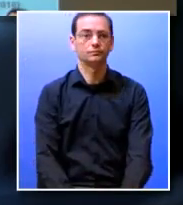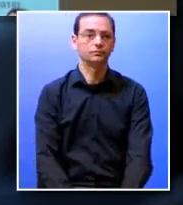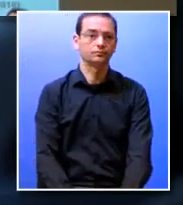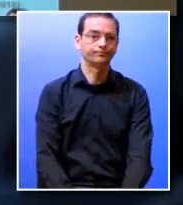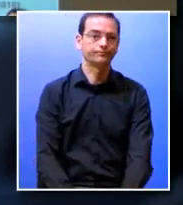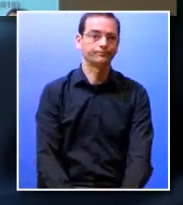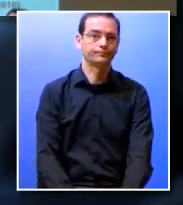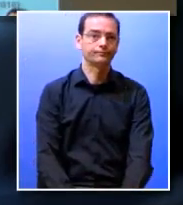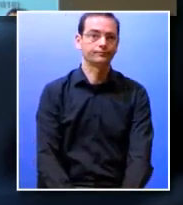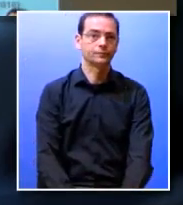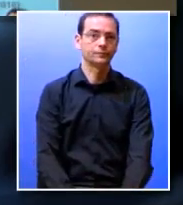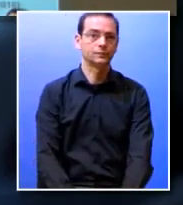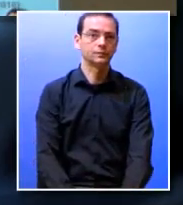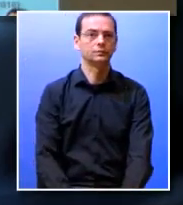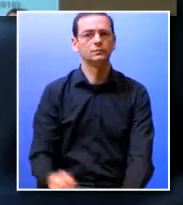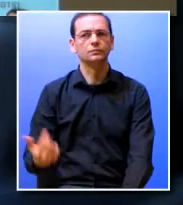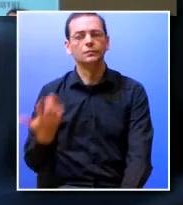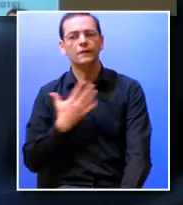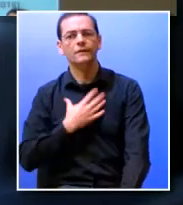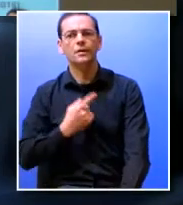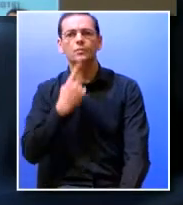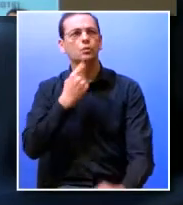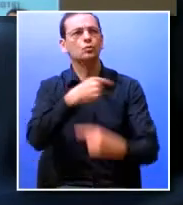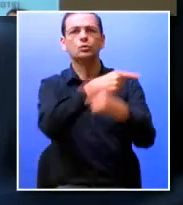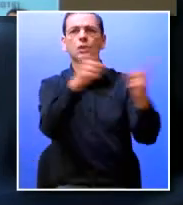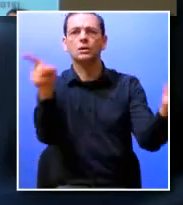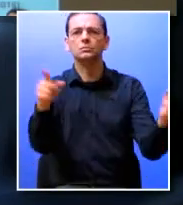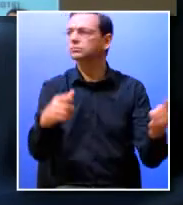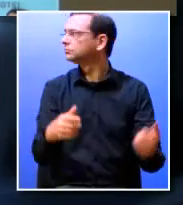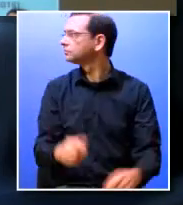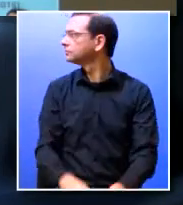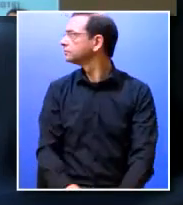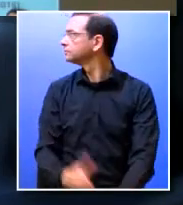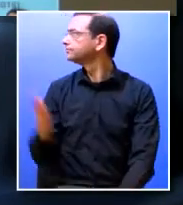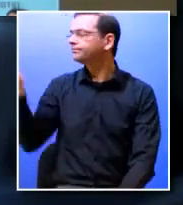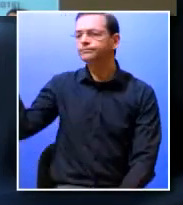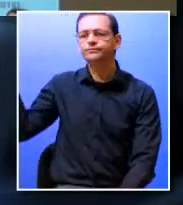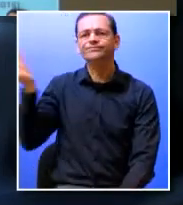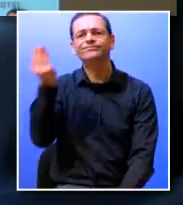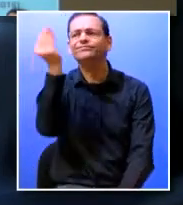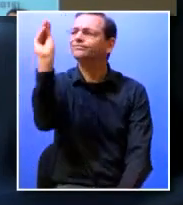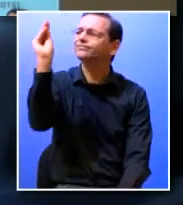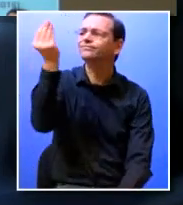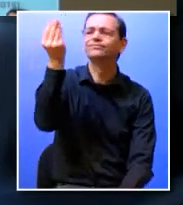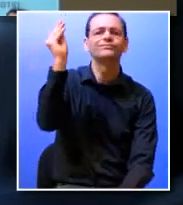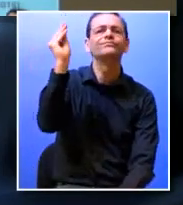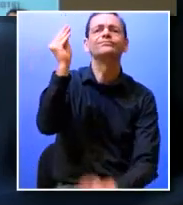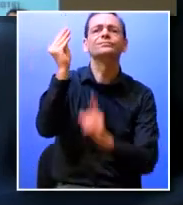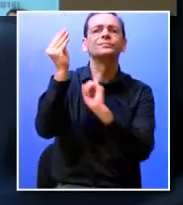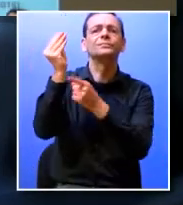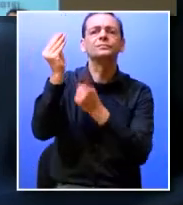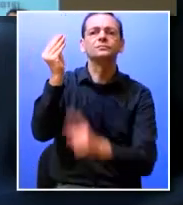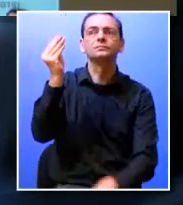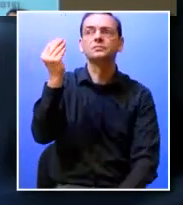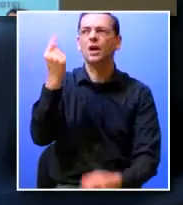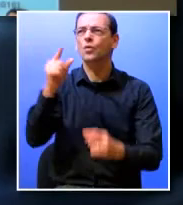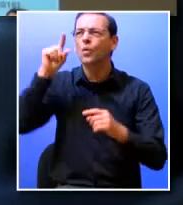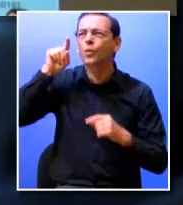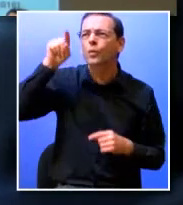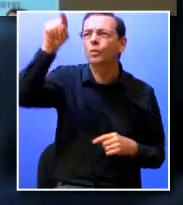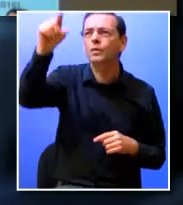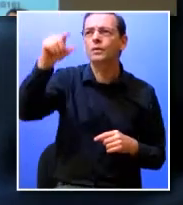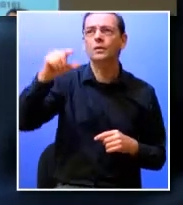Gostava de perguntar à assistência o que é isto que tenho na mão. Projetei porque nem todos talvez lá atrás consigam ver o que eu tenho na mão.